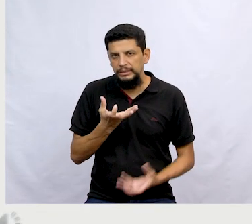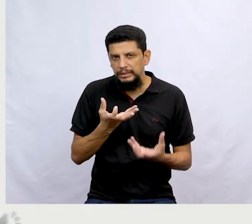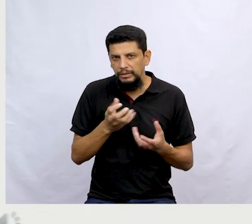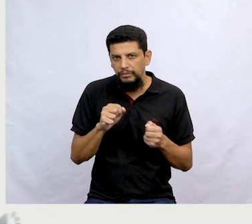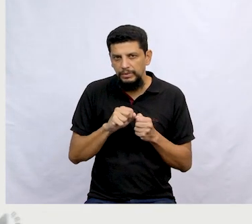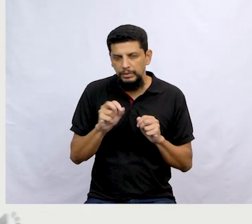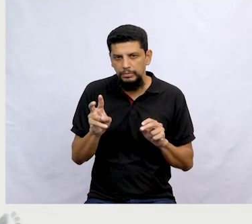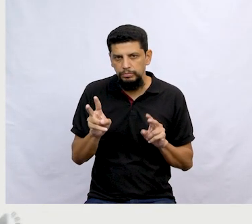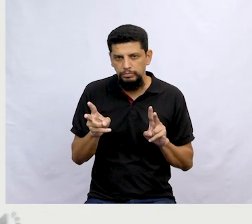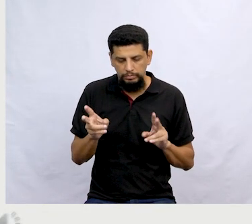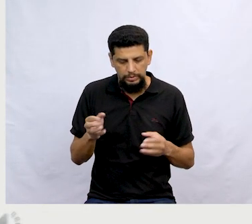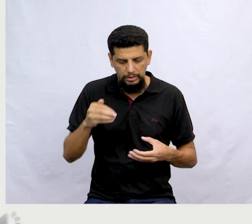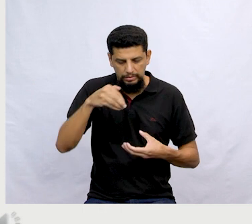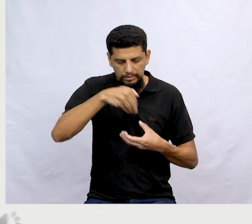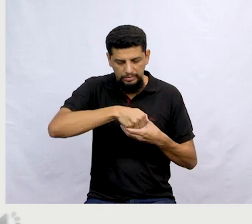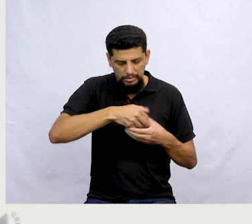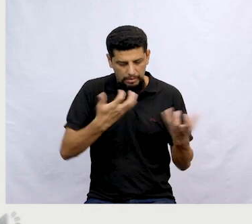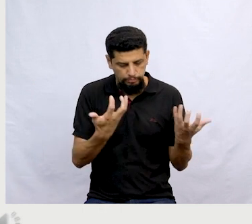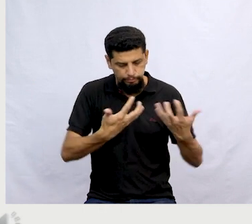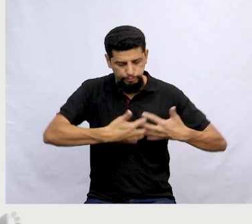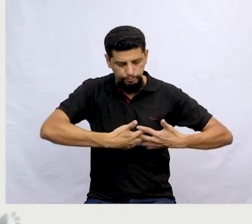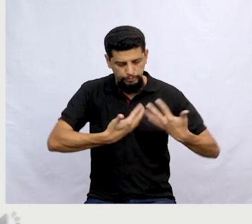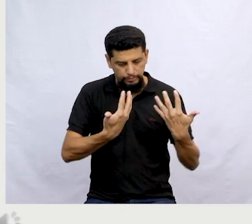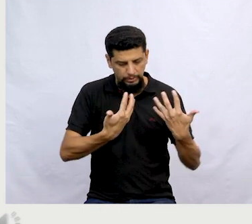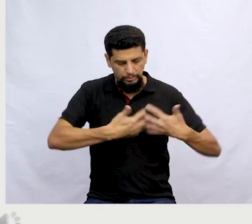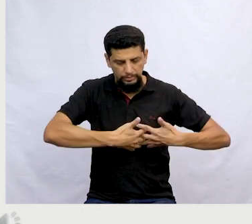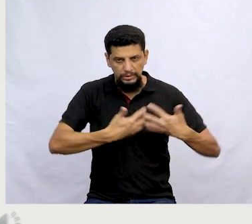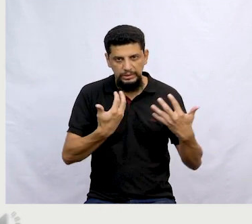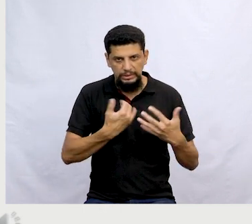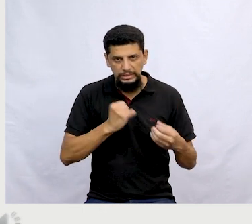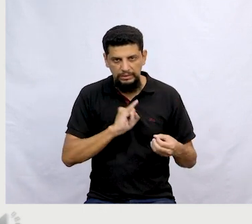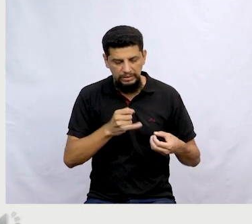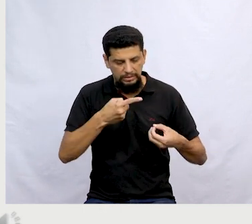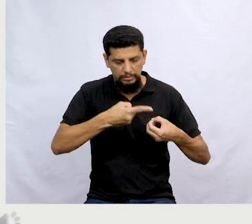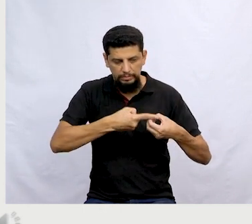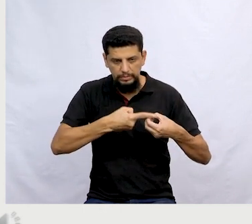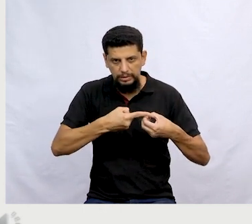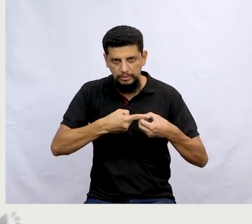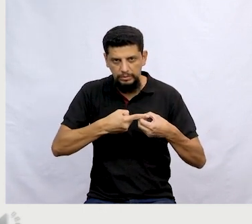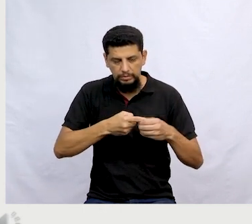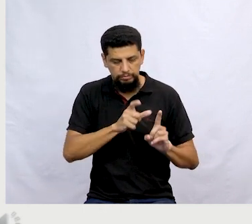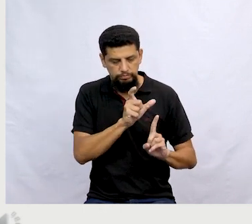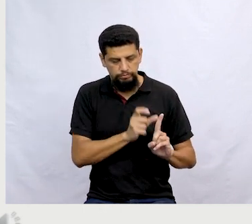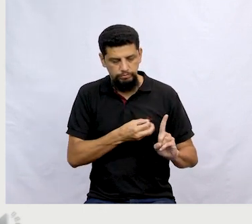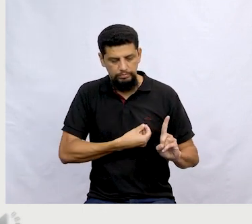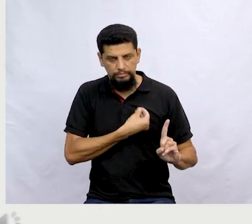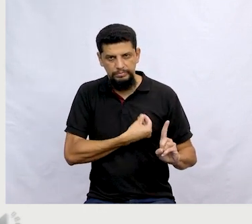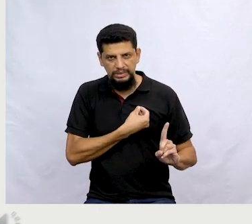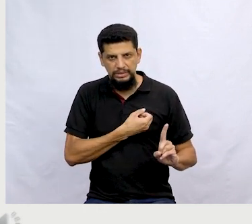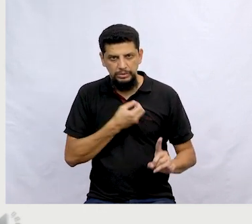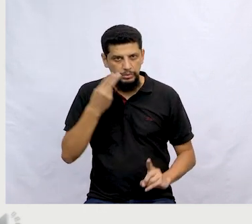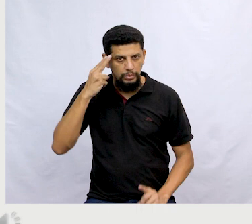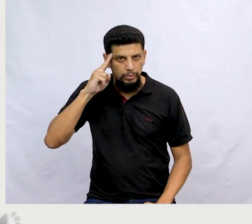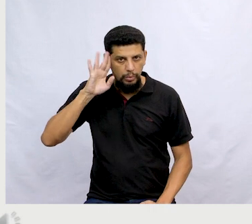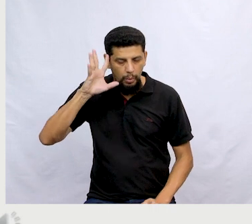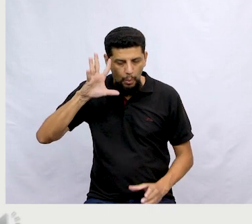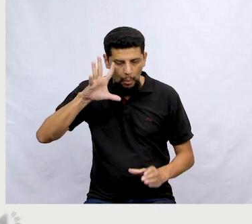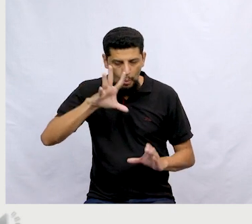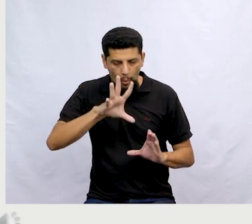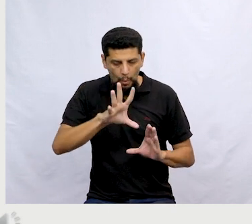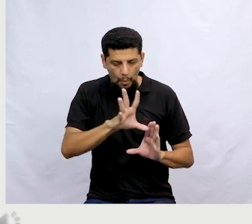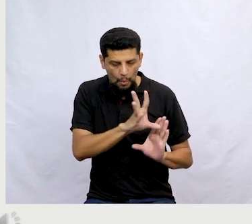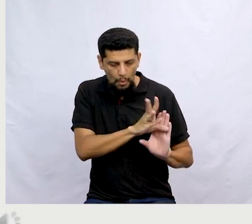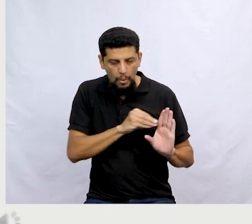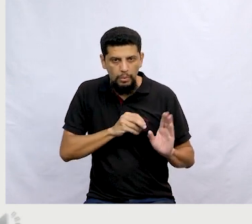ficassem presos em uma máquina? Você já pensou? Se você estivesse lá na cidadezinha onde o Zelito morava e seu sonho fosse sugado pra dentro da